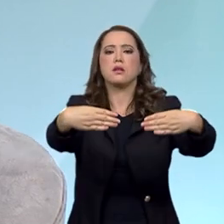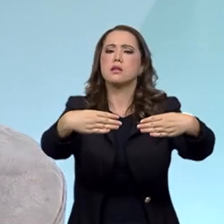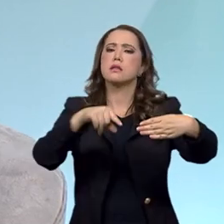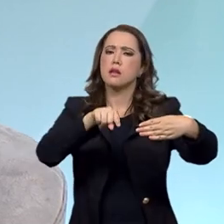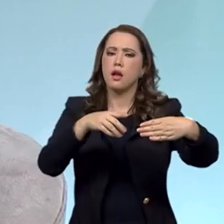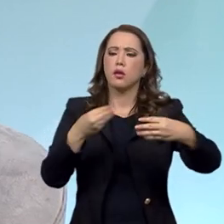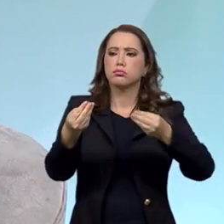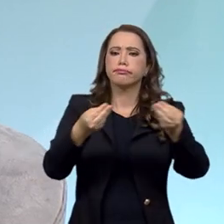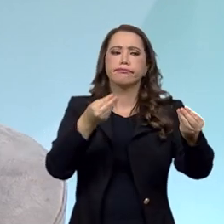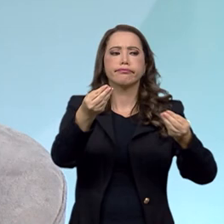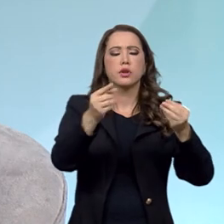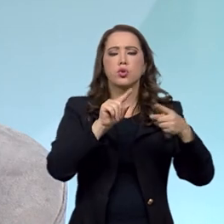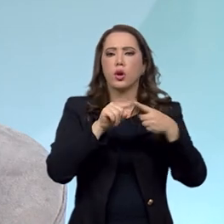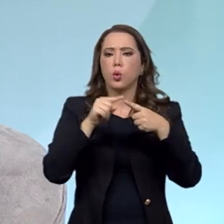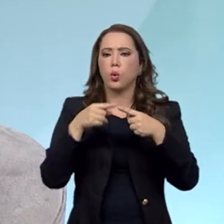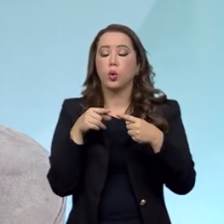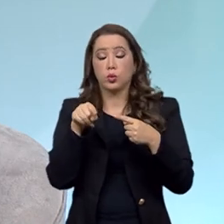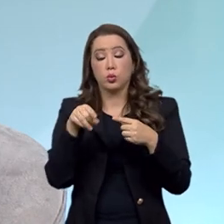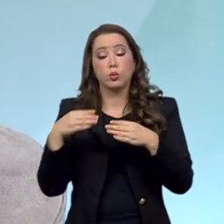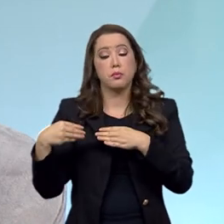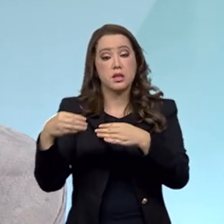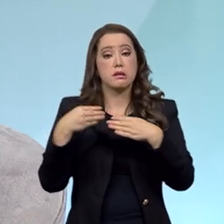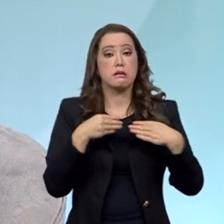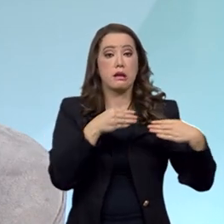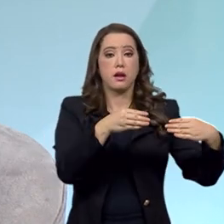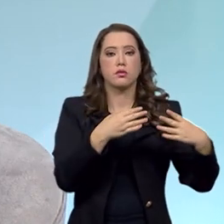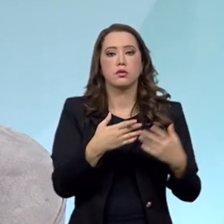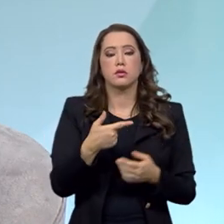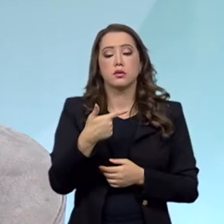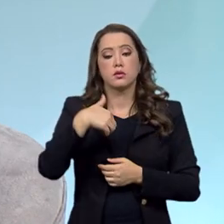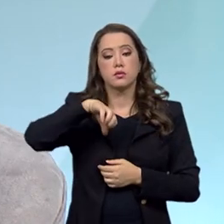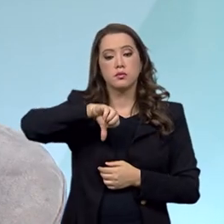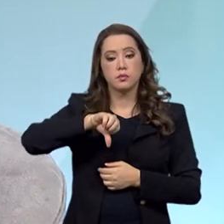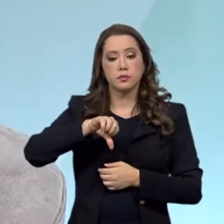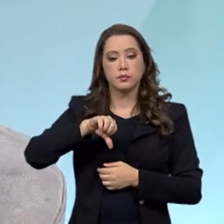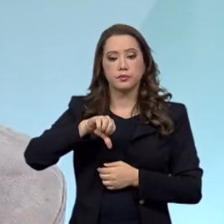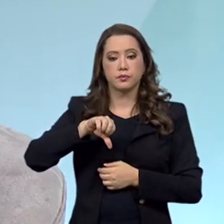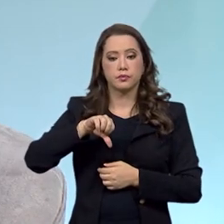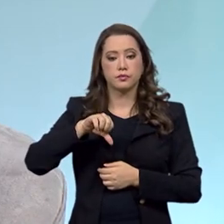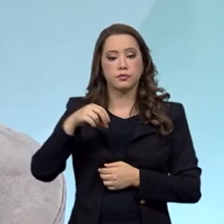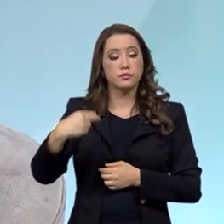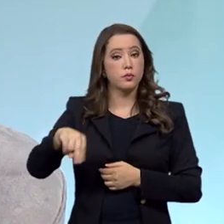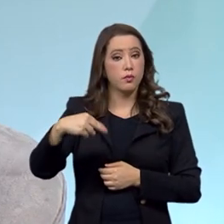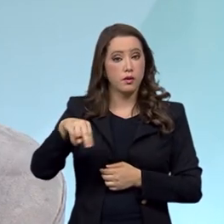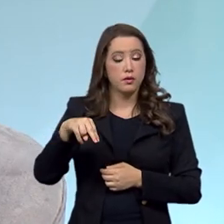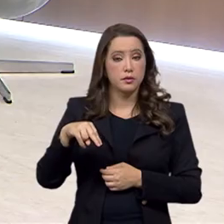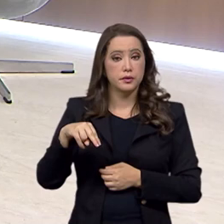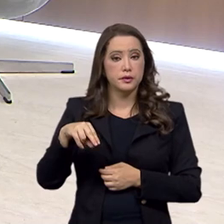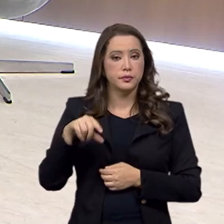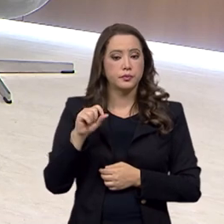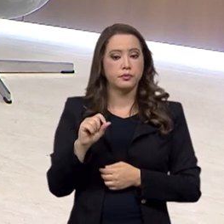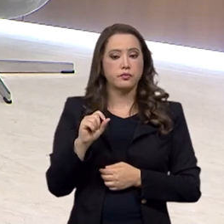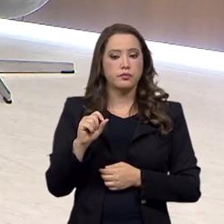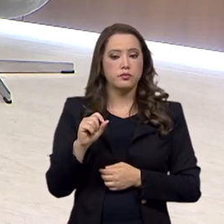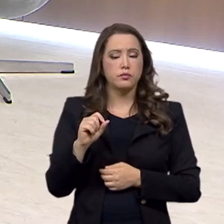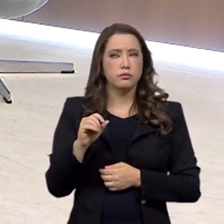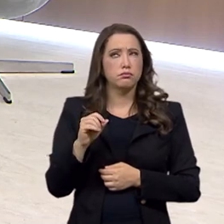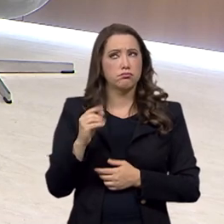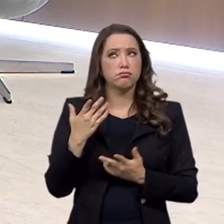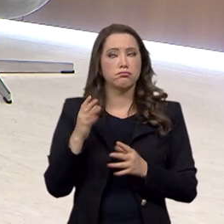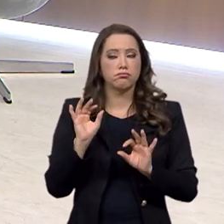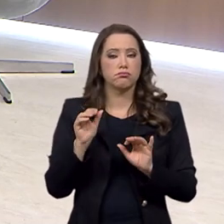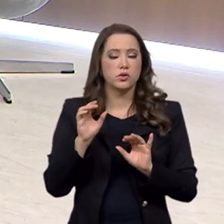as pastas correspondentes em 29 de novembro, salvo engano,